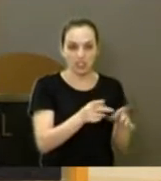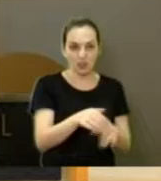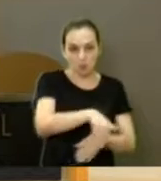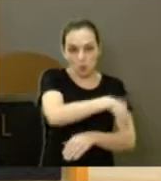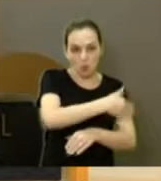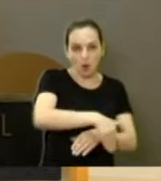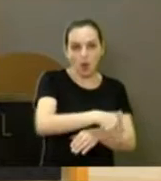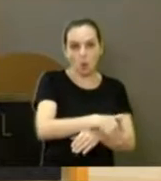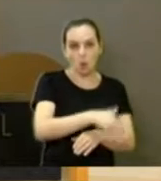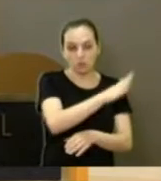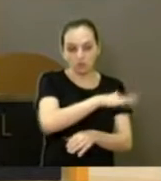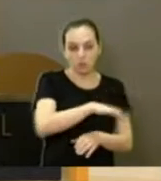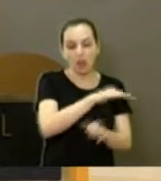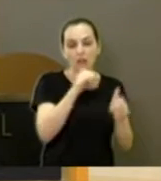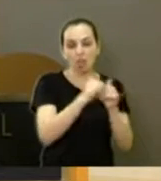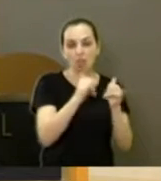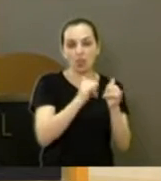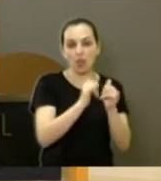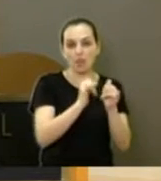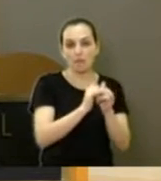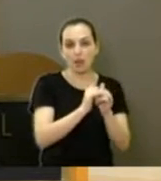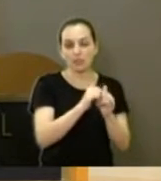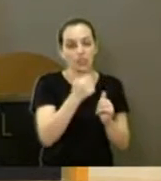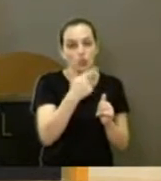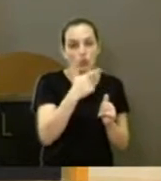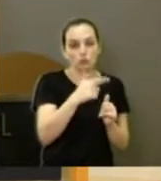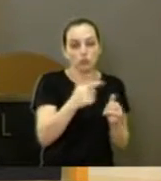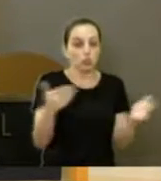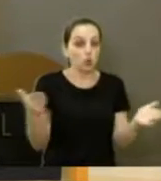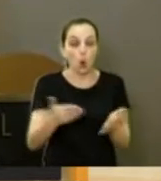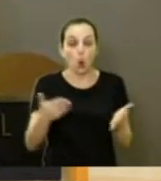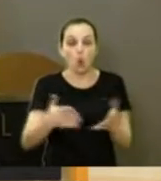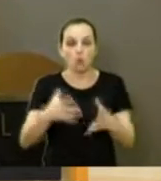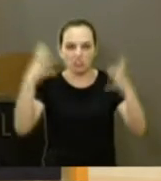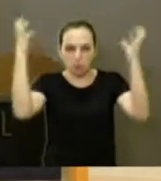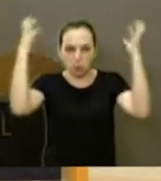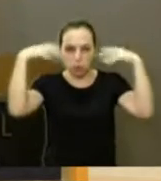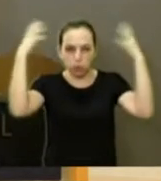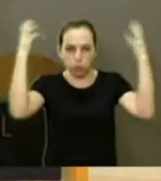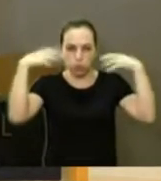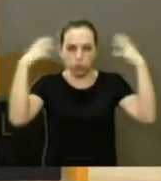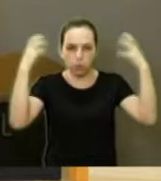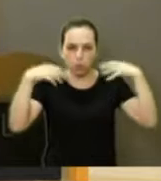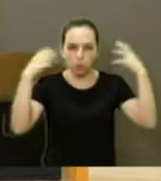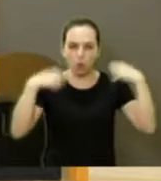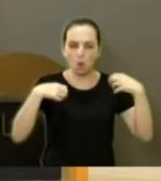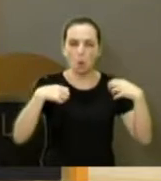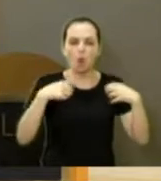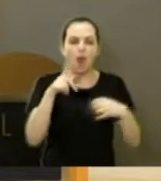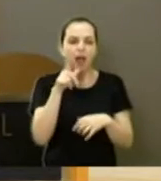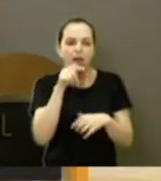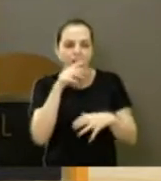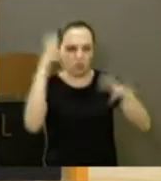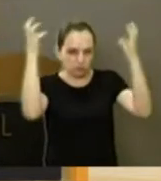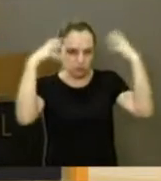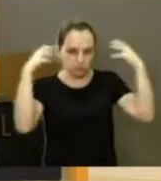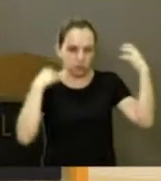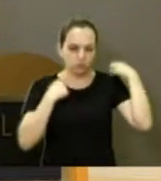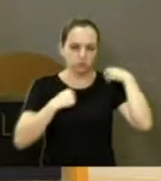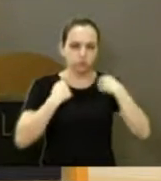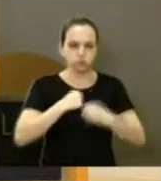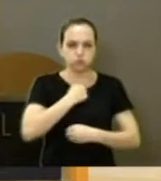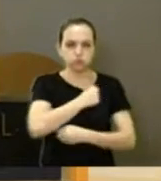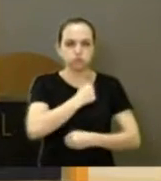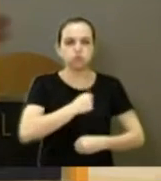de pressão cozinhando, tomando banho na Praça do Carmo. A mangueira lá que eles arrumaram, toma banho atrás da